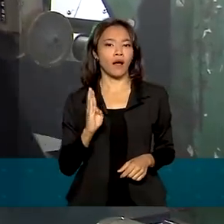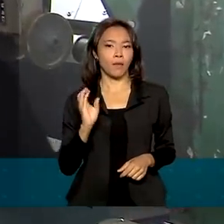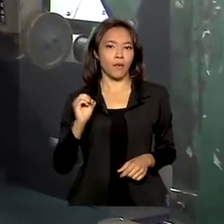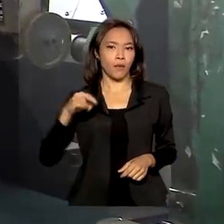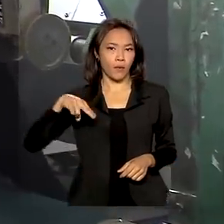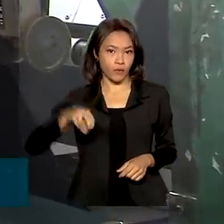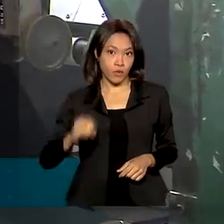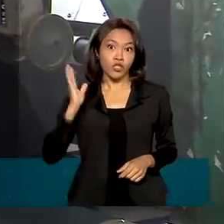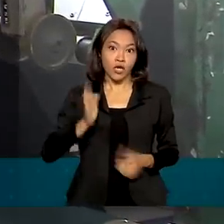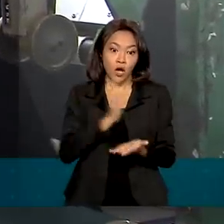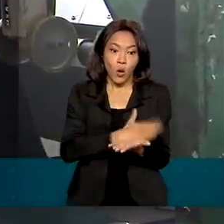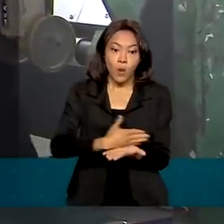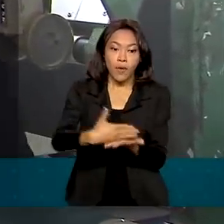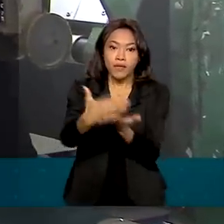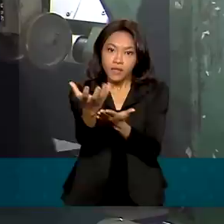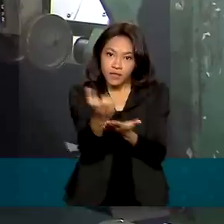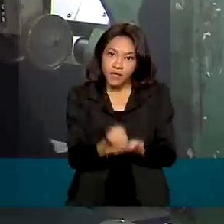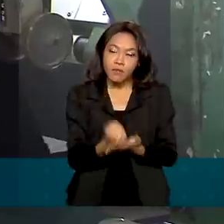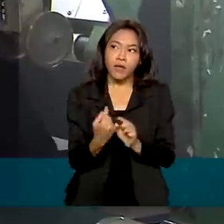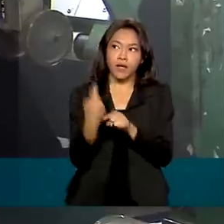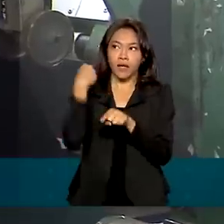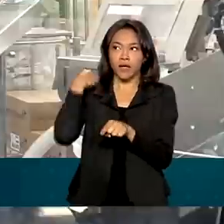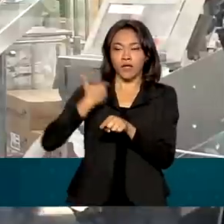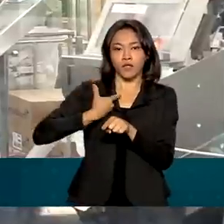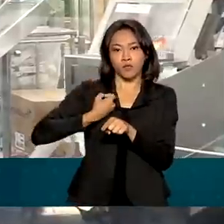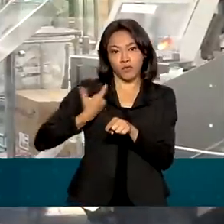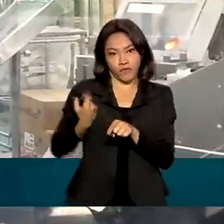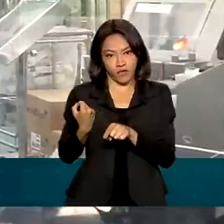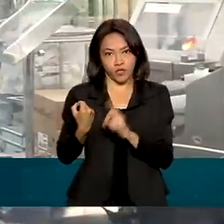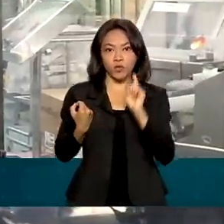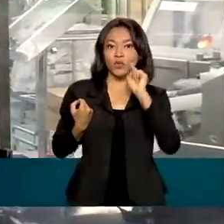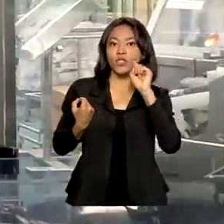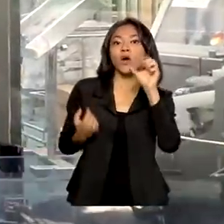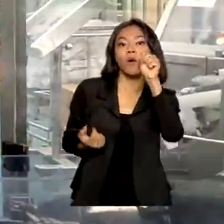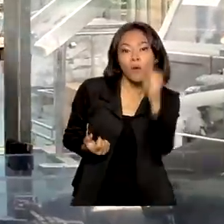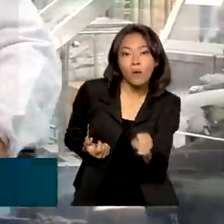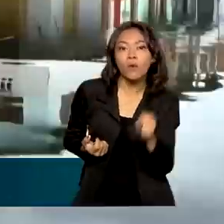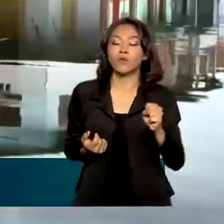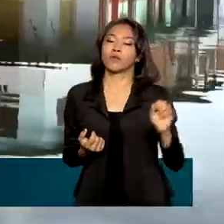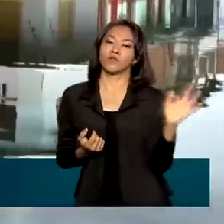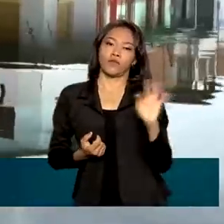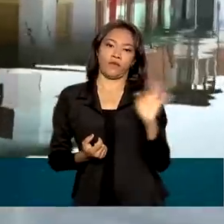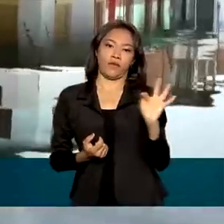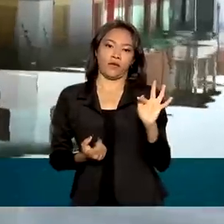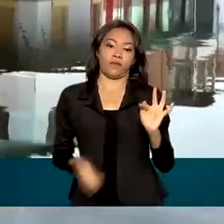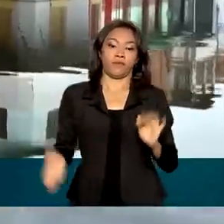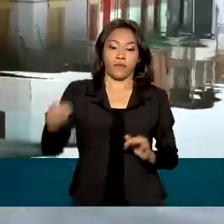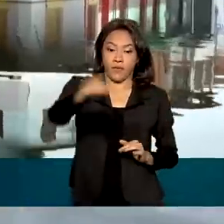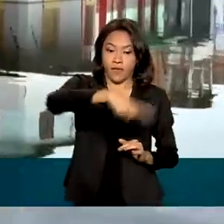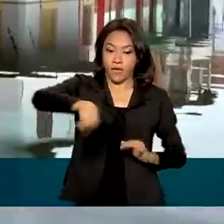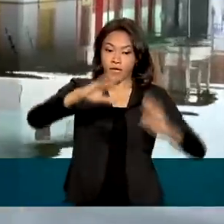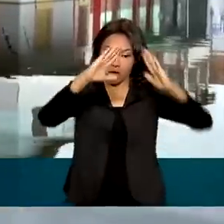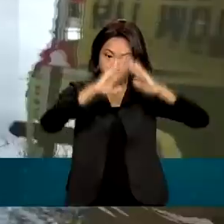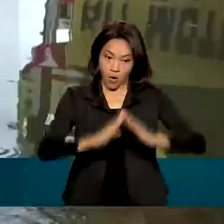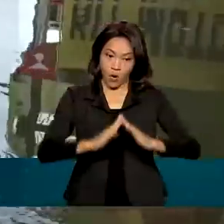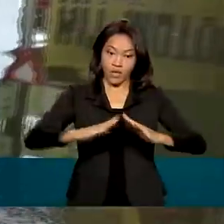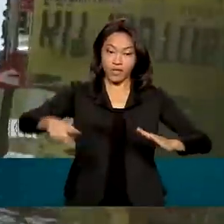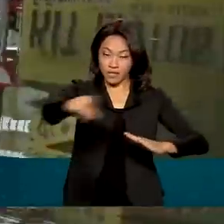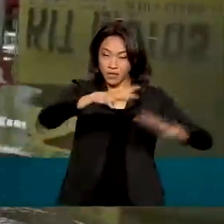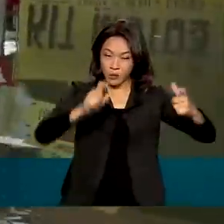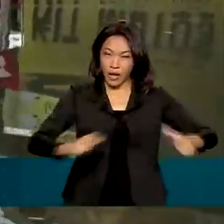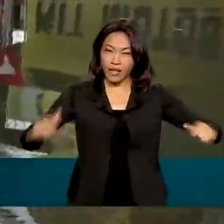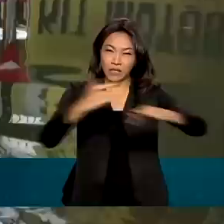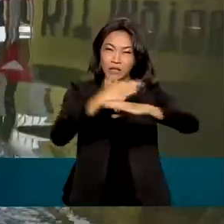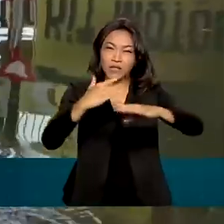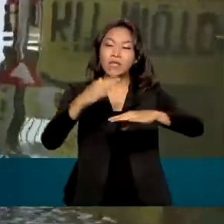benefício referente ao ano base 2020 no dia 8 de fevereiro. Os moradores das regiões afetadas pelas chuvas